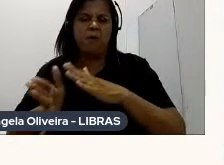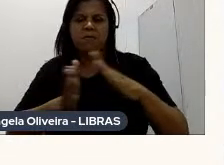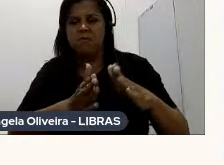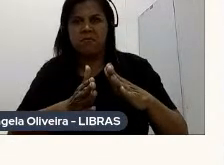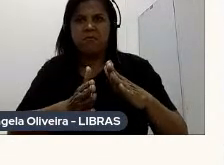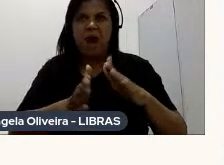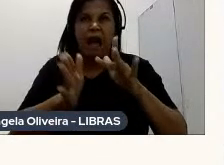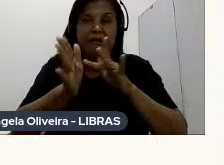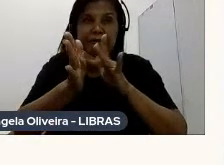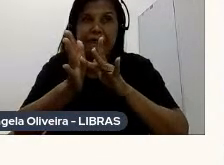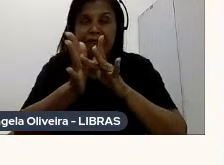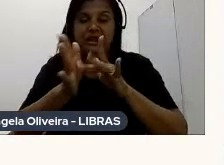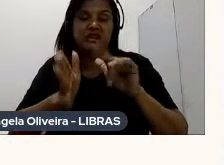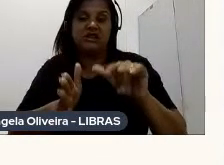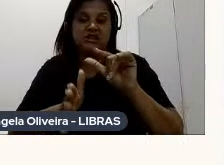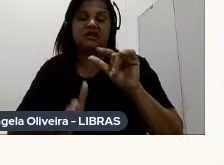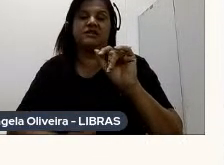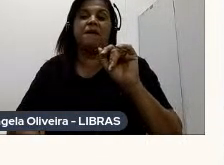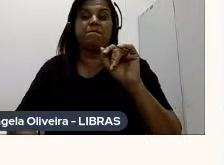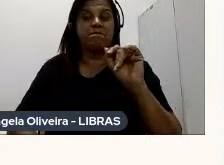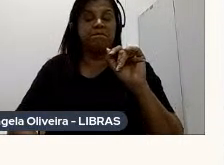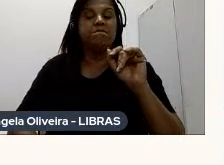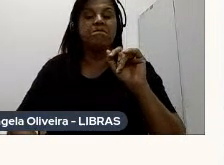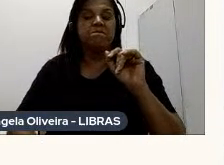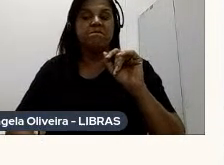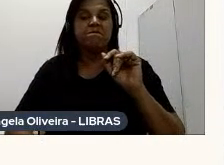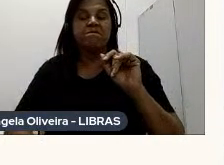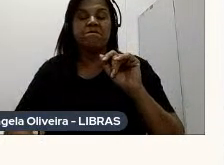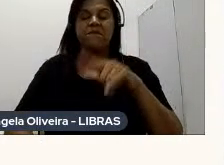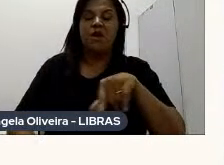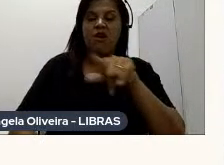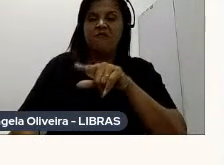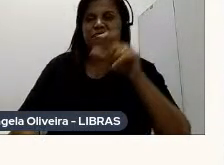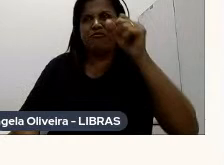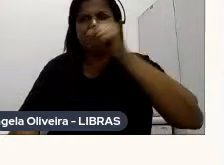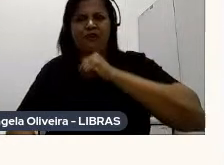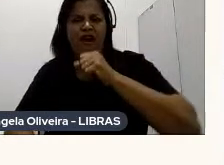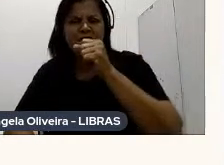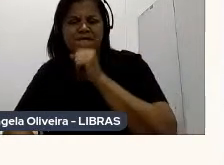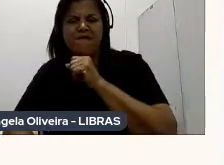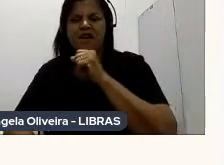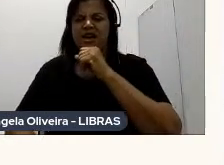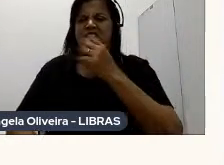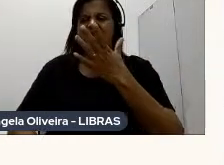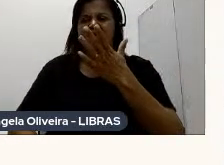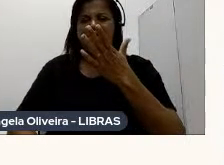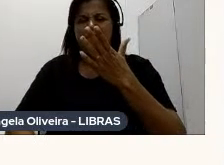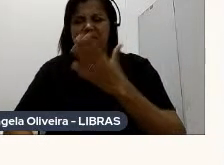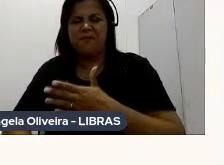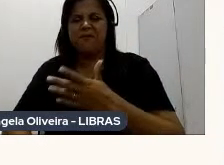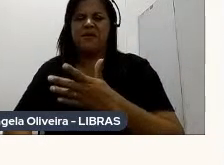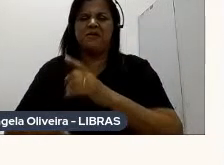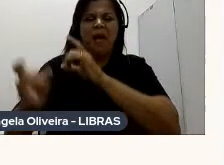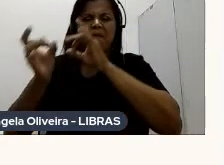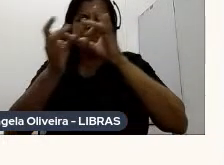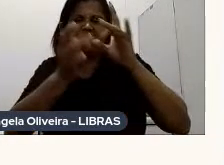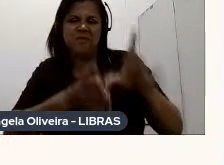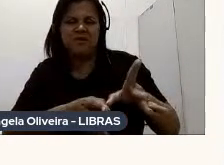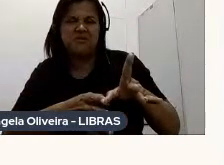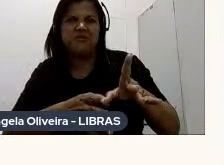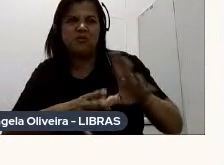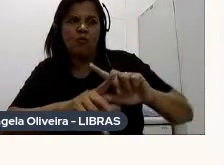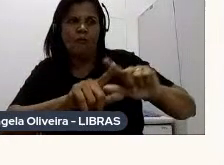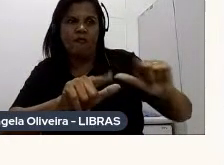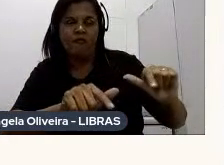Em que O Bob Cuspe Está velho Carcumido Abandonado Em um deserto Pós